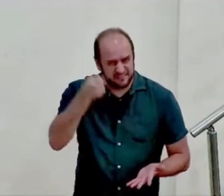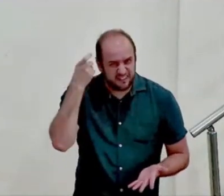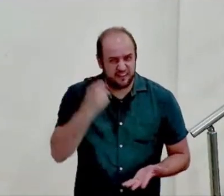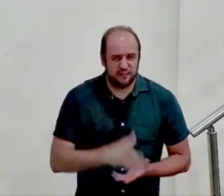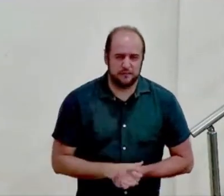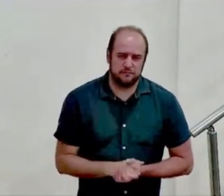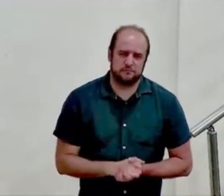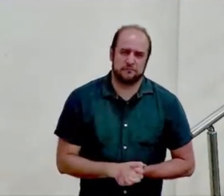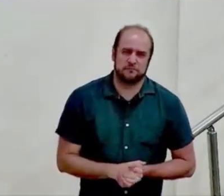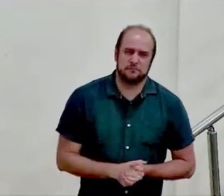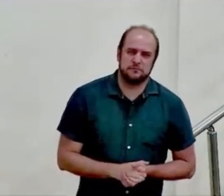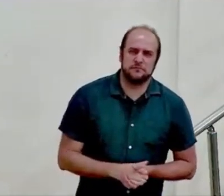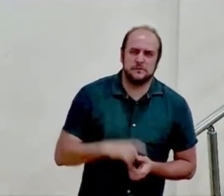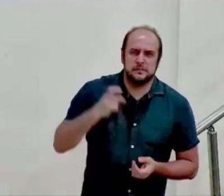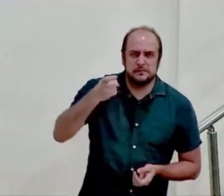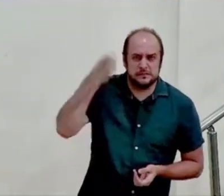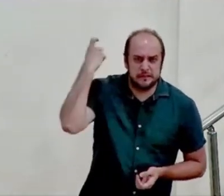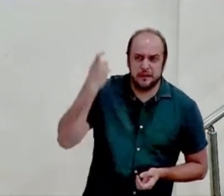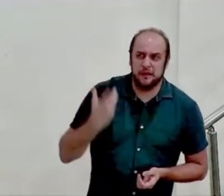será que